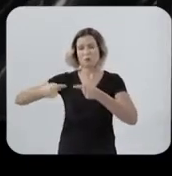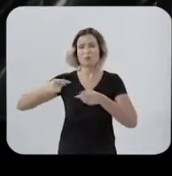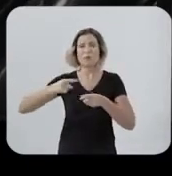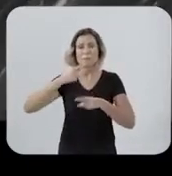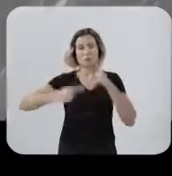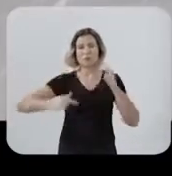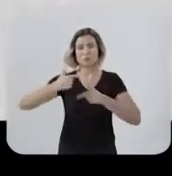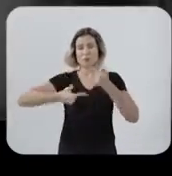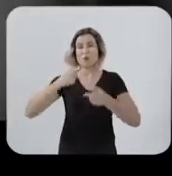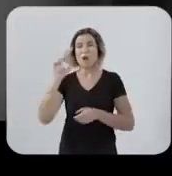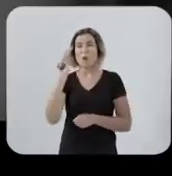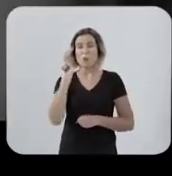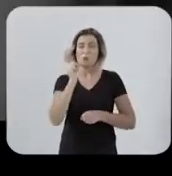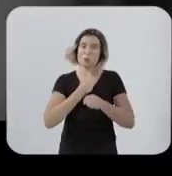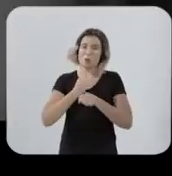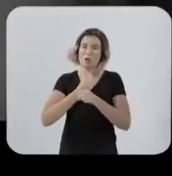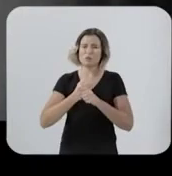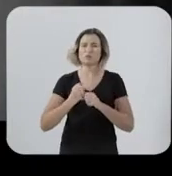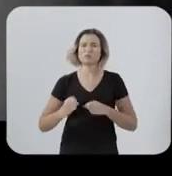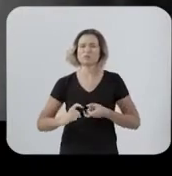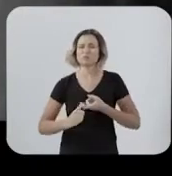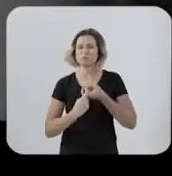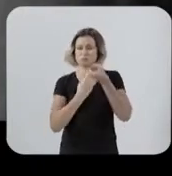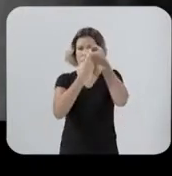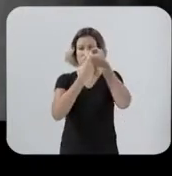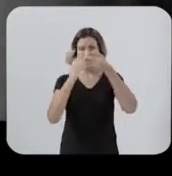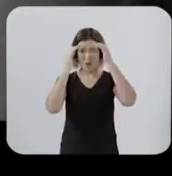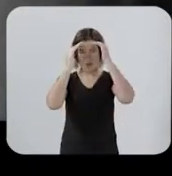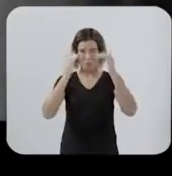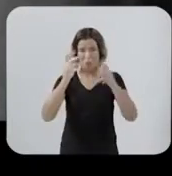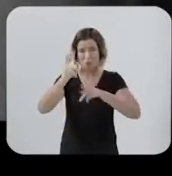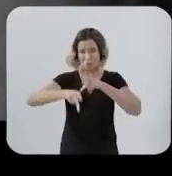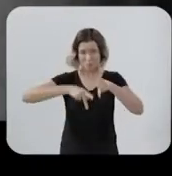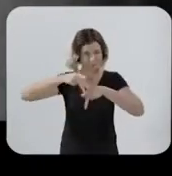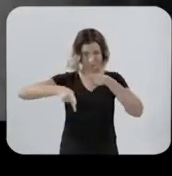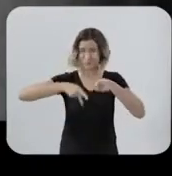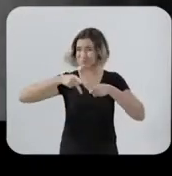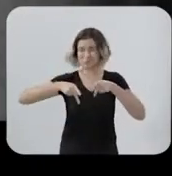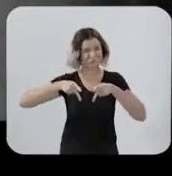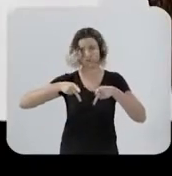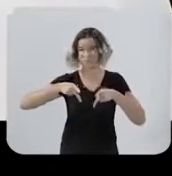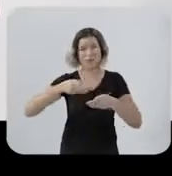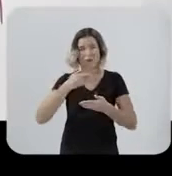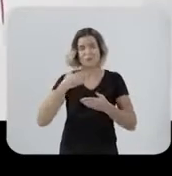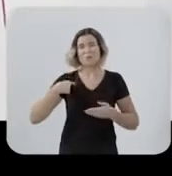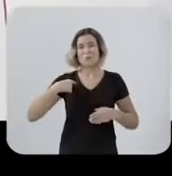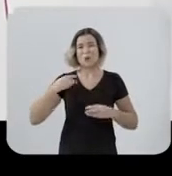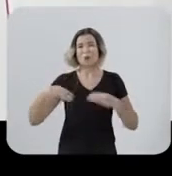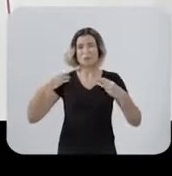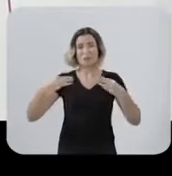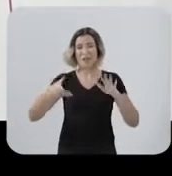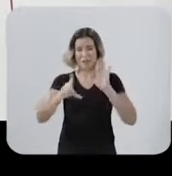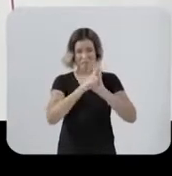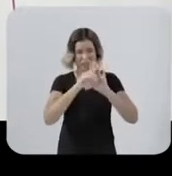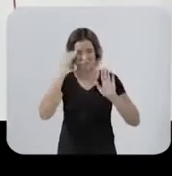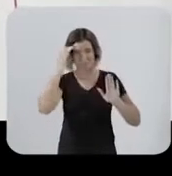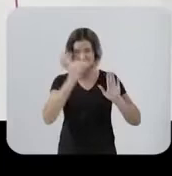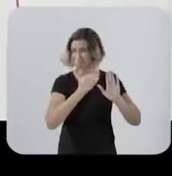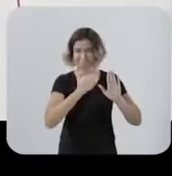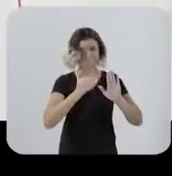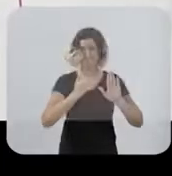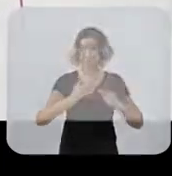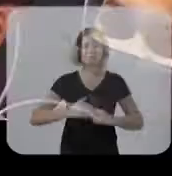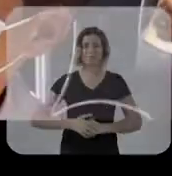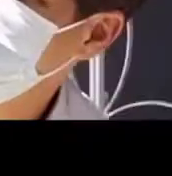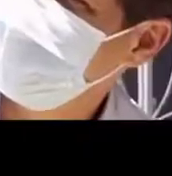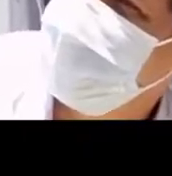políticos por até oito anos É, Marília desrespeitou a confiança do povo E segundo o Ministério Público Desrespeitou